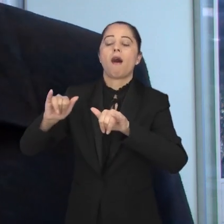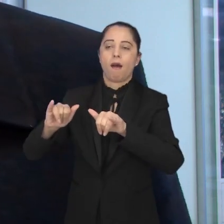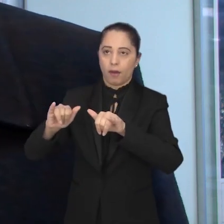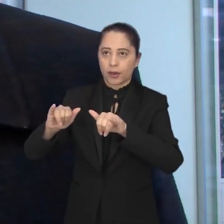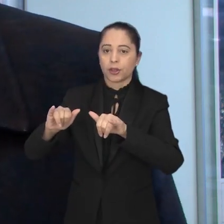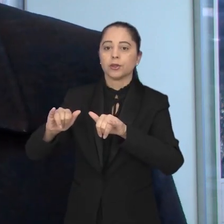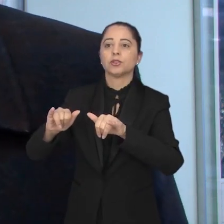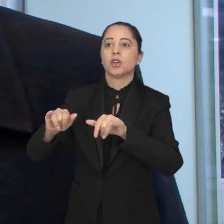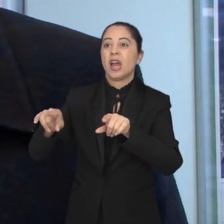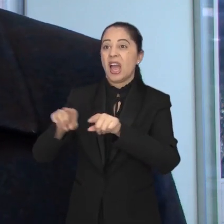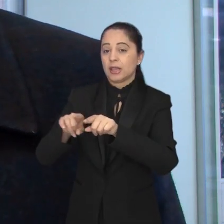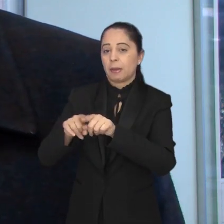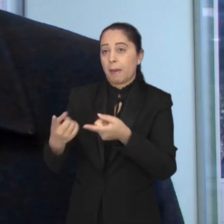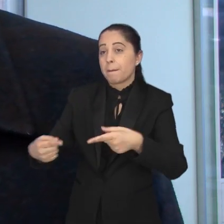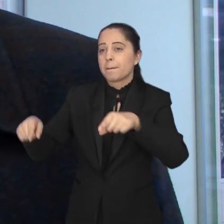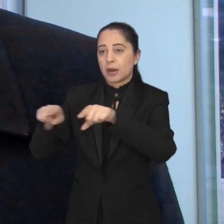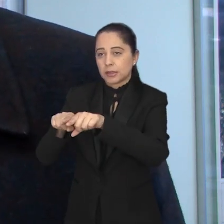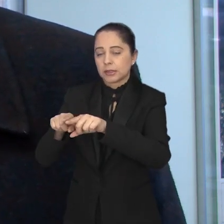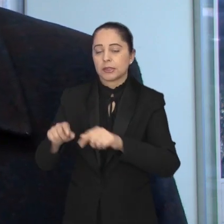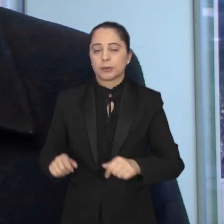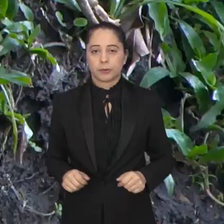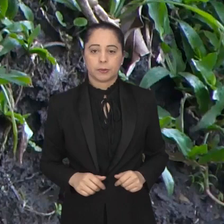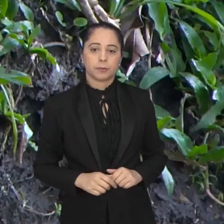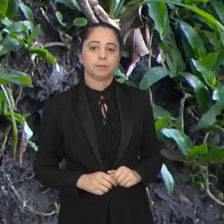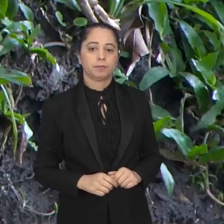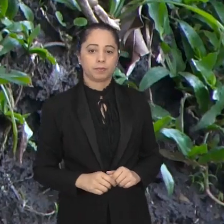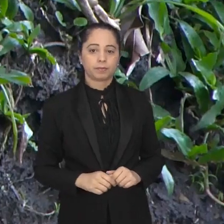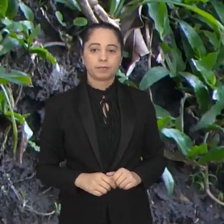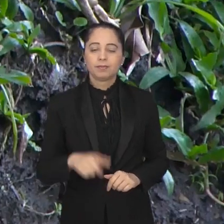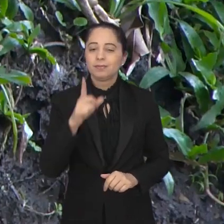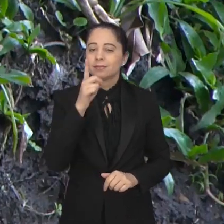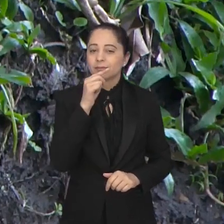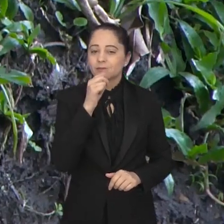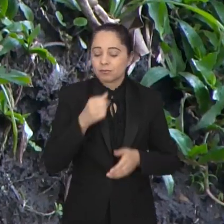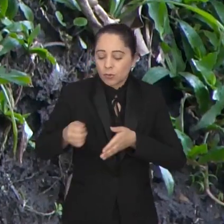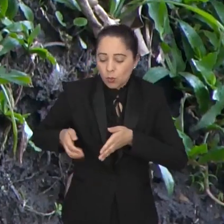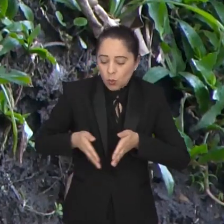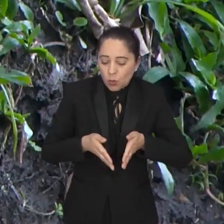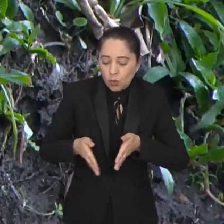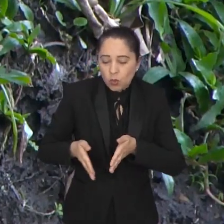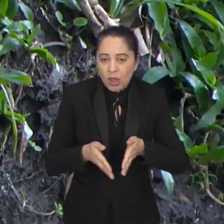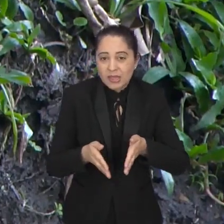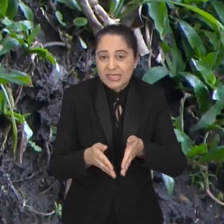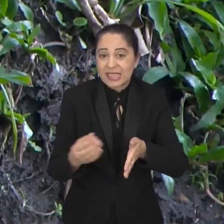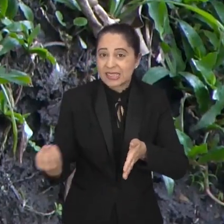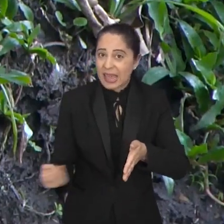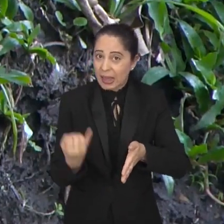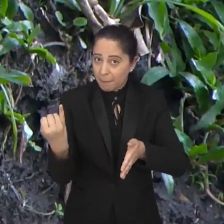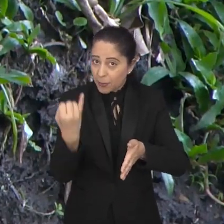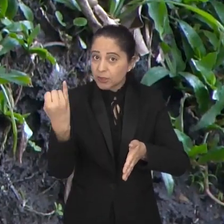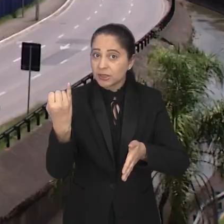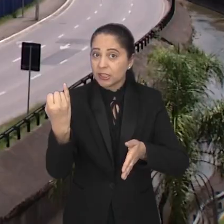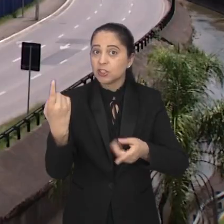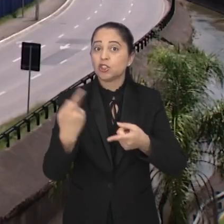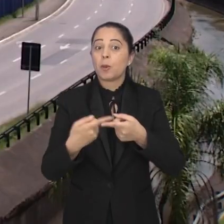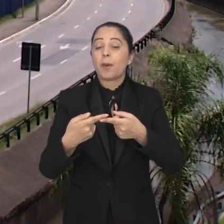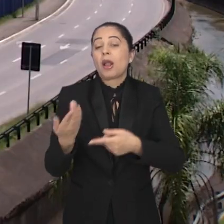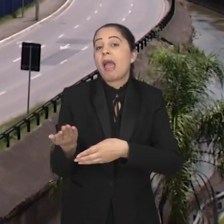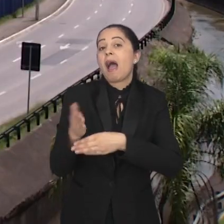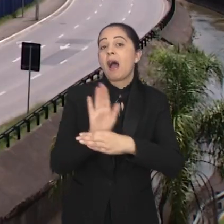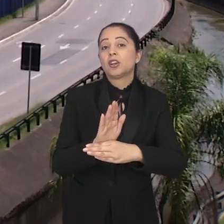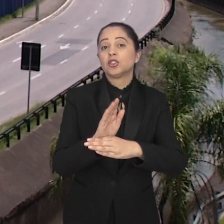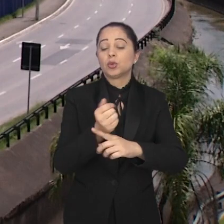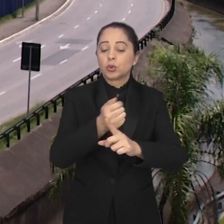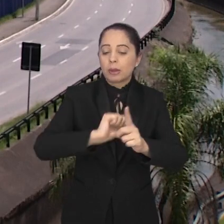dos seus funcionários, dos seus colaboradores. E como as nascentes são primordiais para a preservação do meio ambiente, o Poder